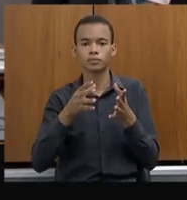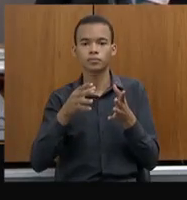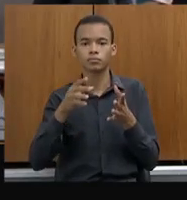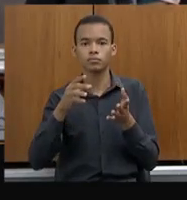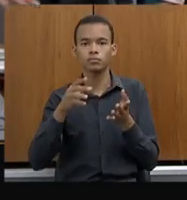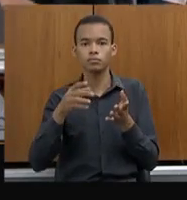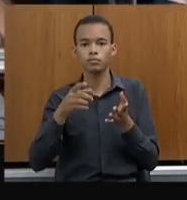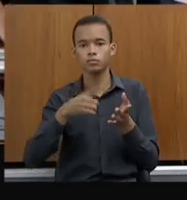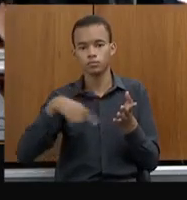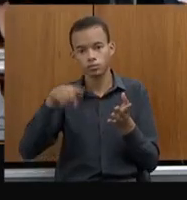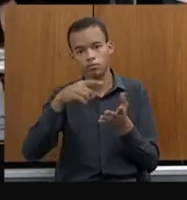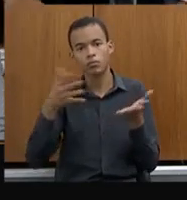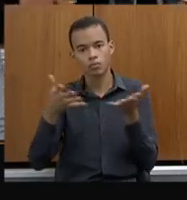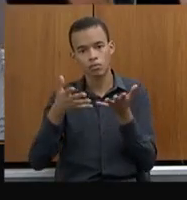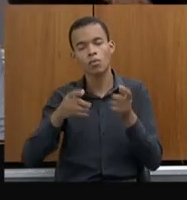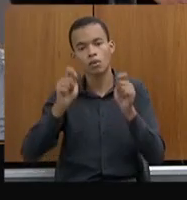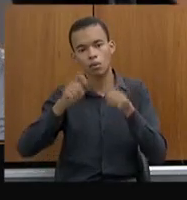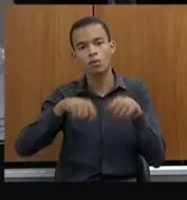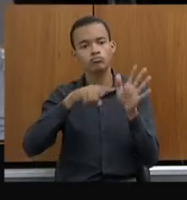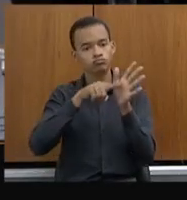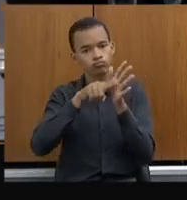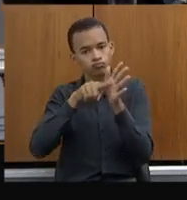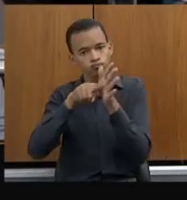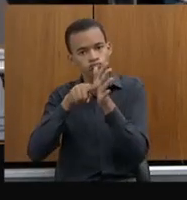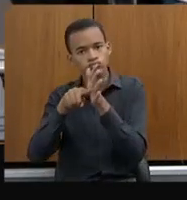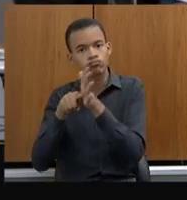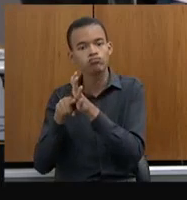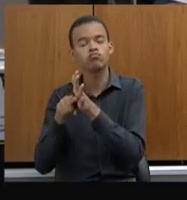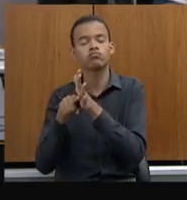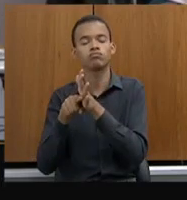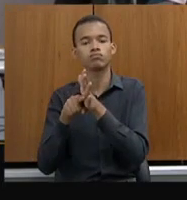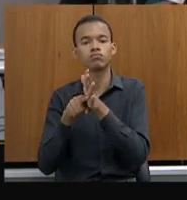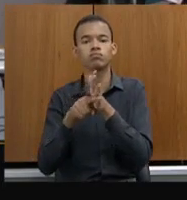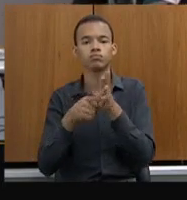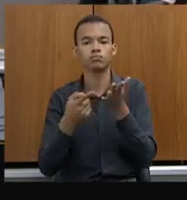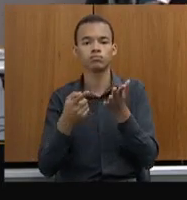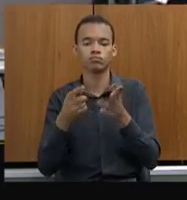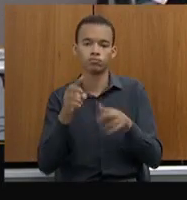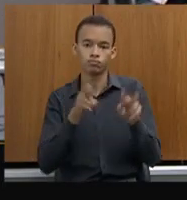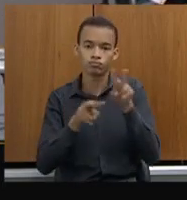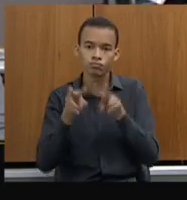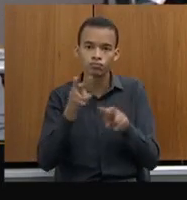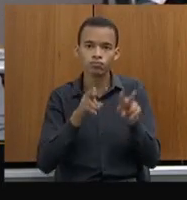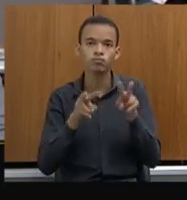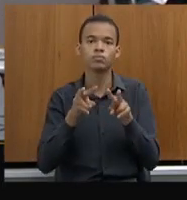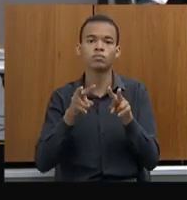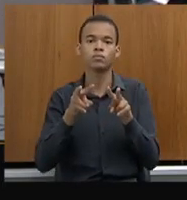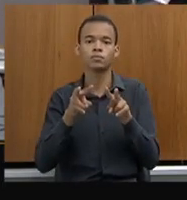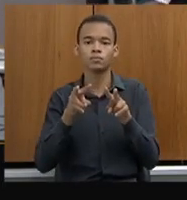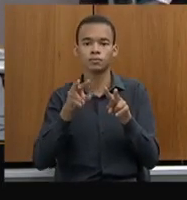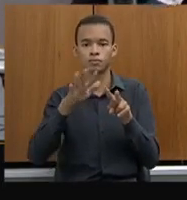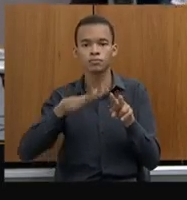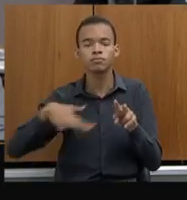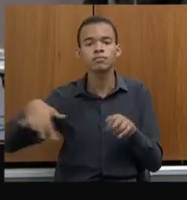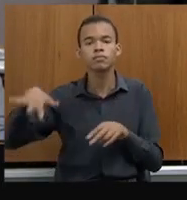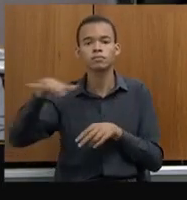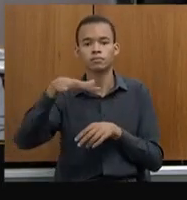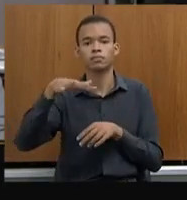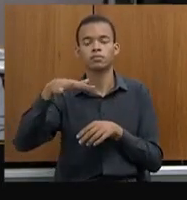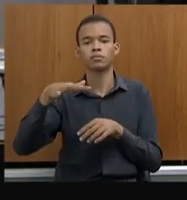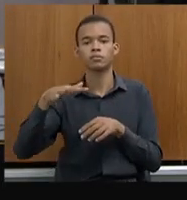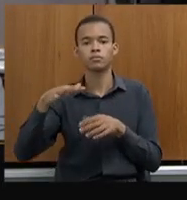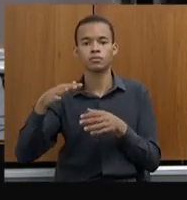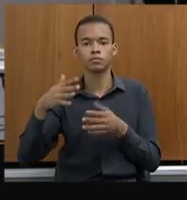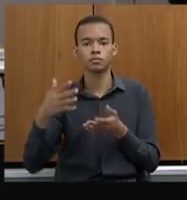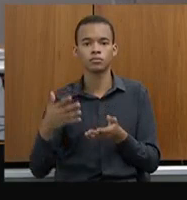temos condições de monitorar, estamos monitorando, aliás, todos os casos